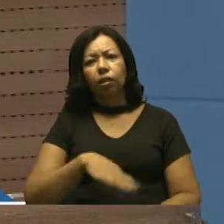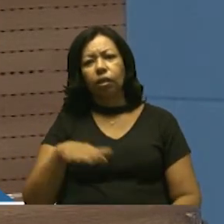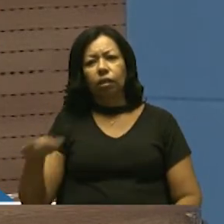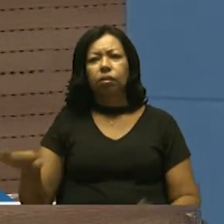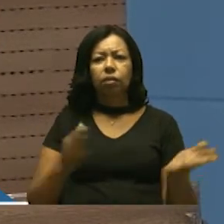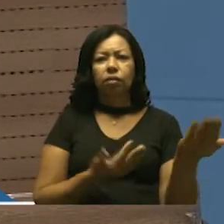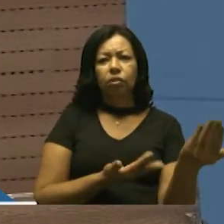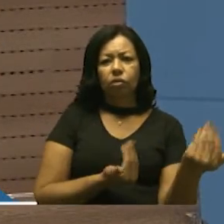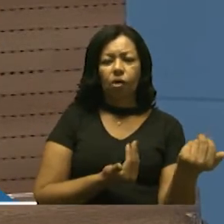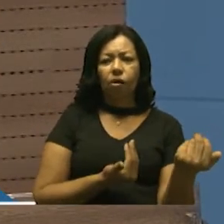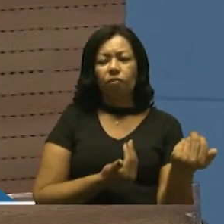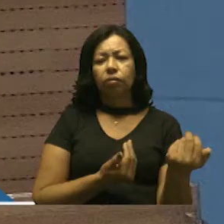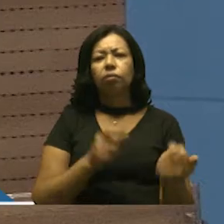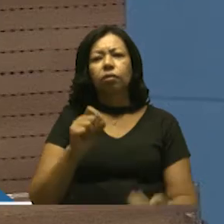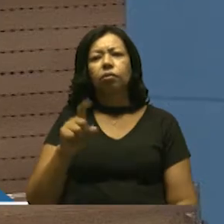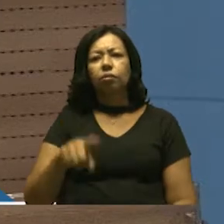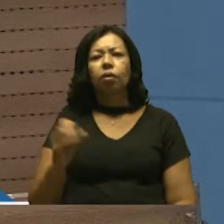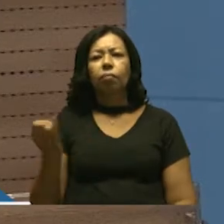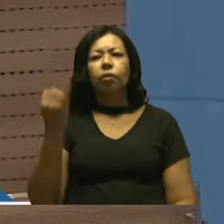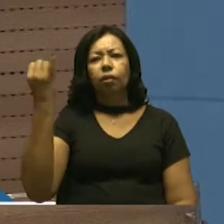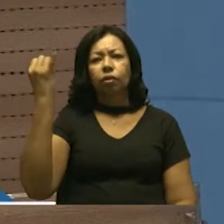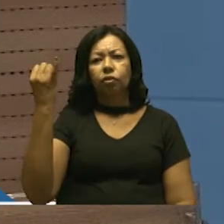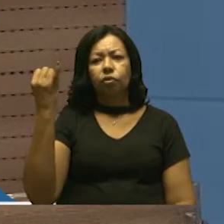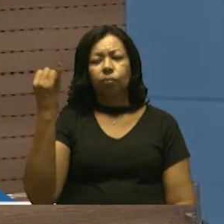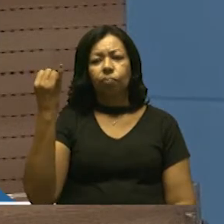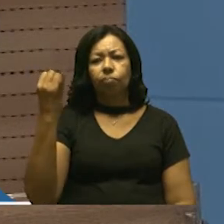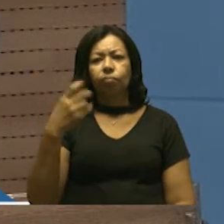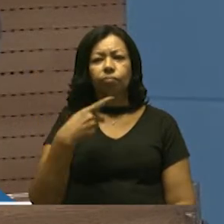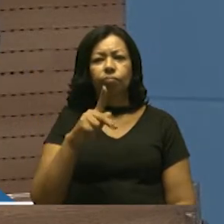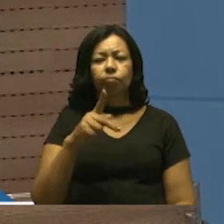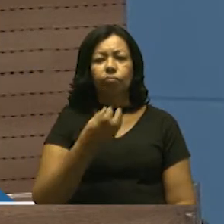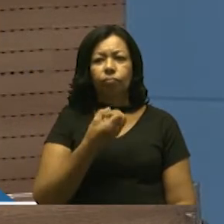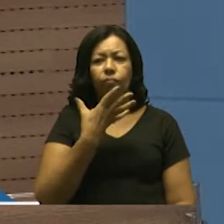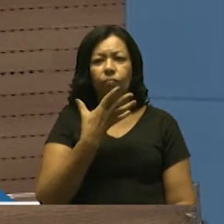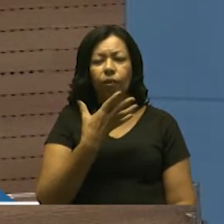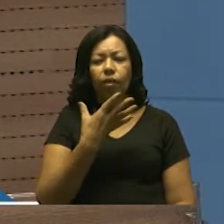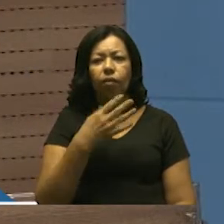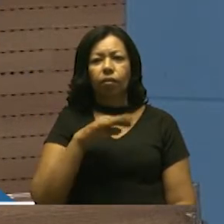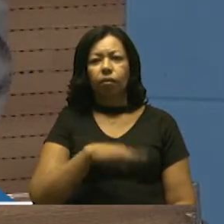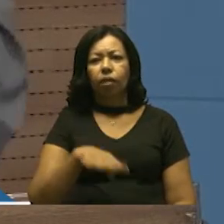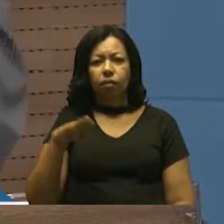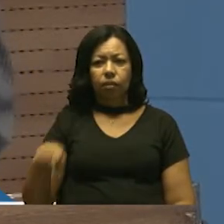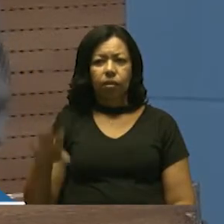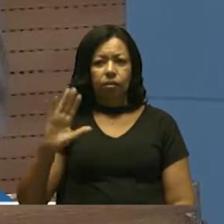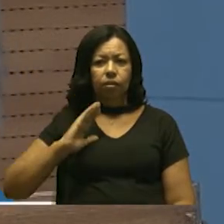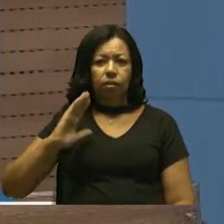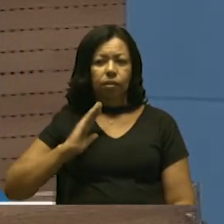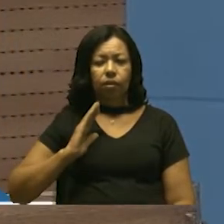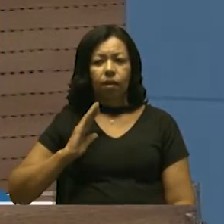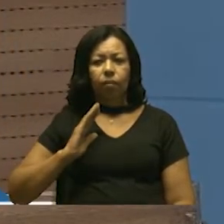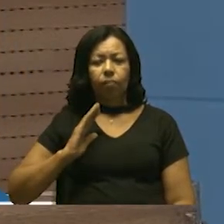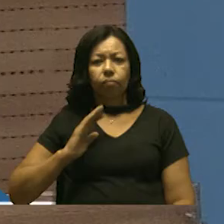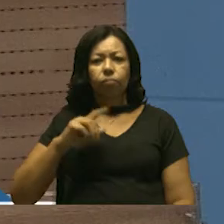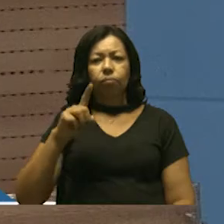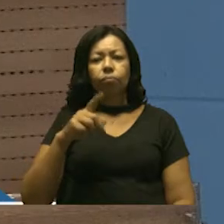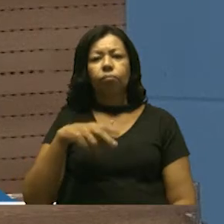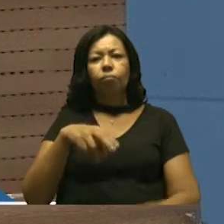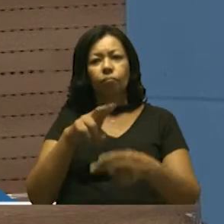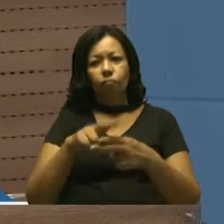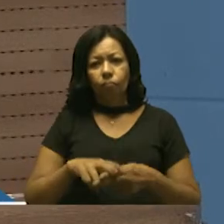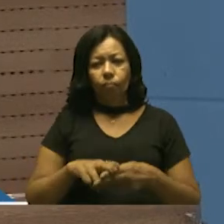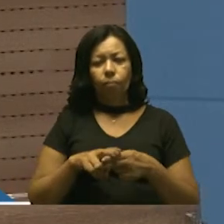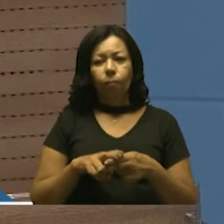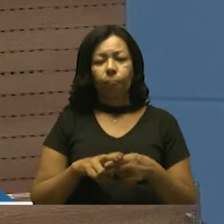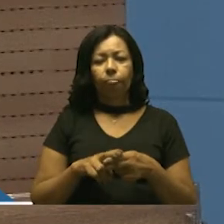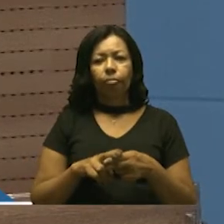vereador Lala. E isso é muito importante para o bem-estar das nossas crianças na cidade. Então, é por este motivo,